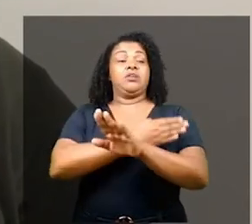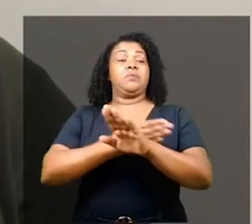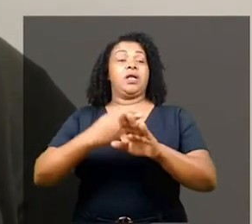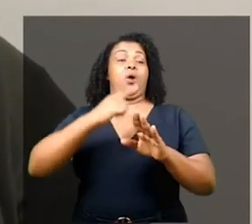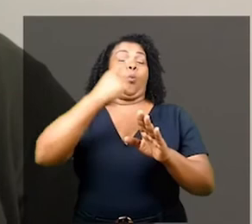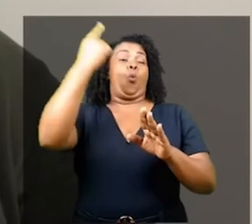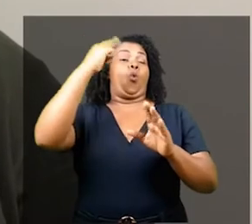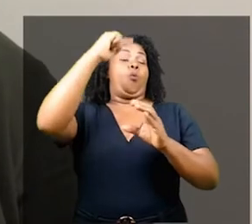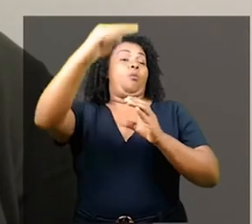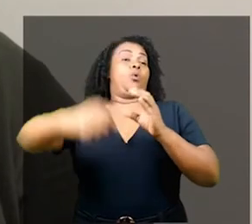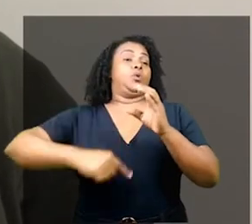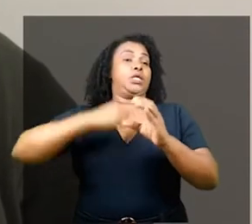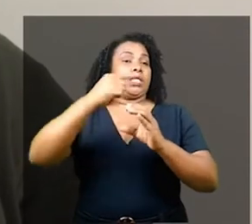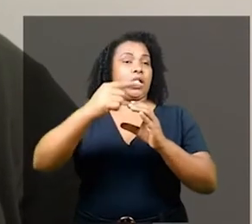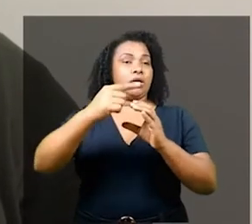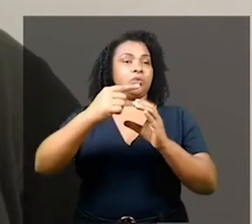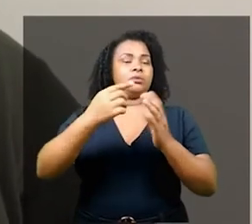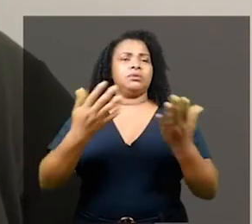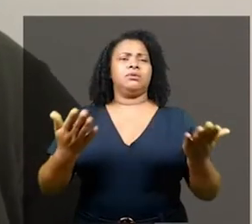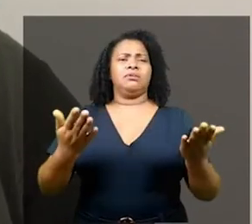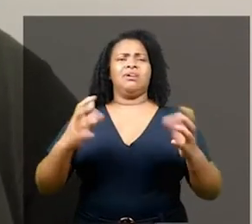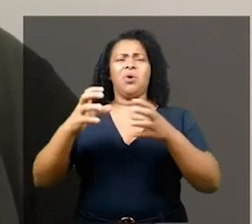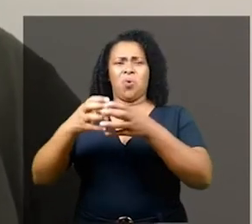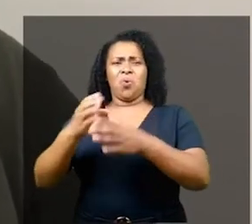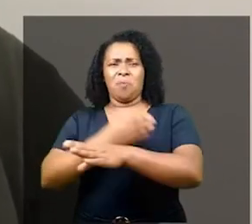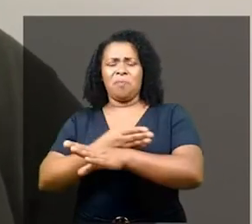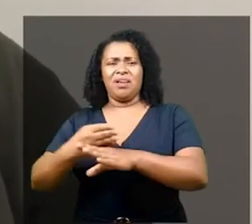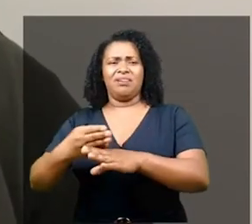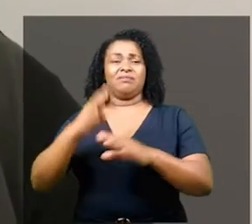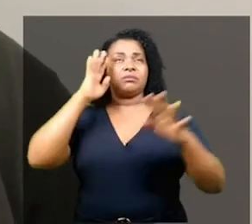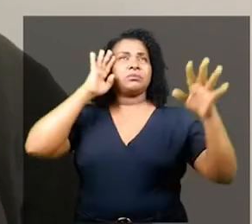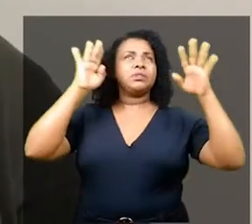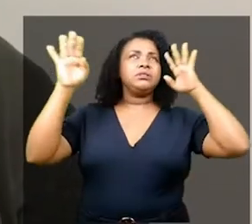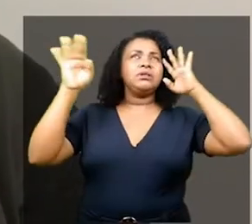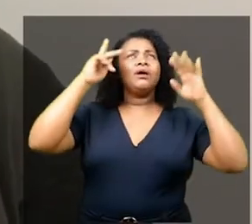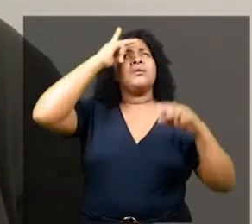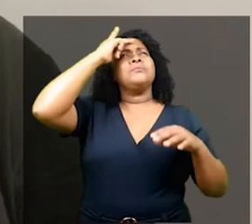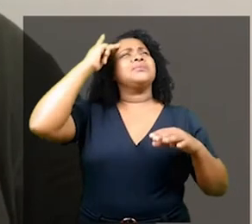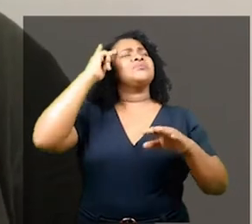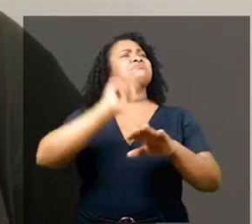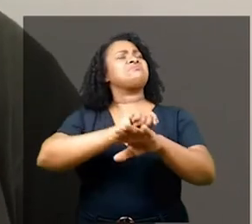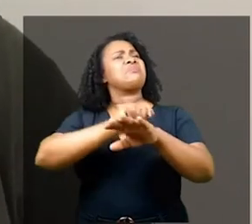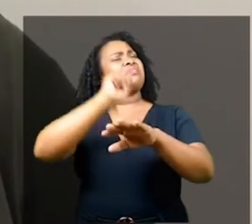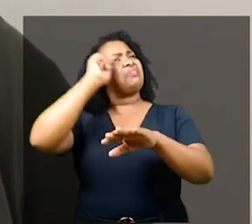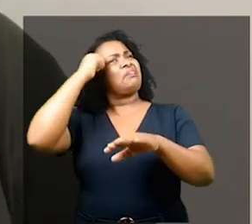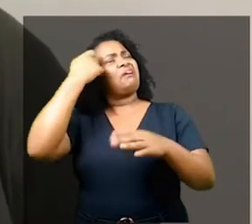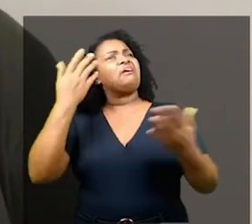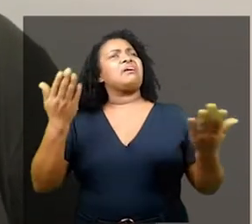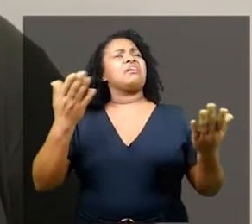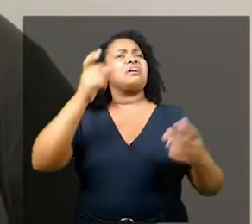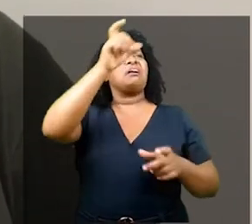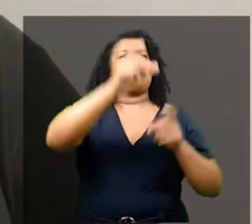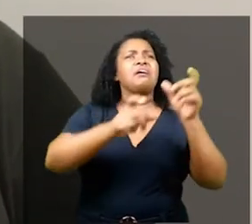pessoas brancas passam tanto tempo pensando em o que ou quem são pessoas negras que se tornaram incapazes de